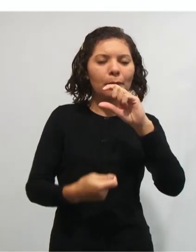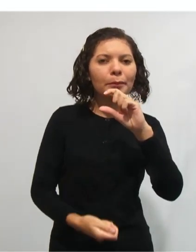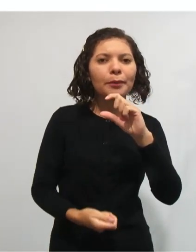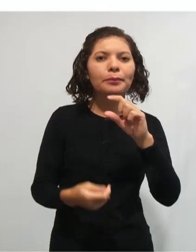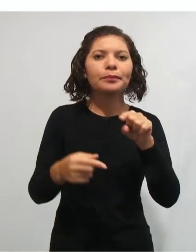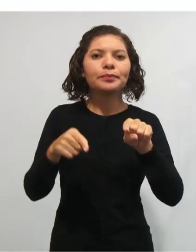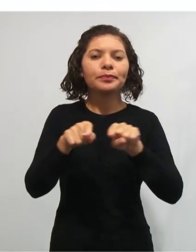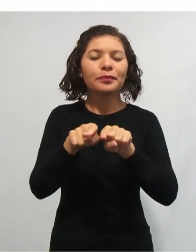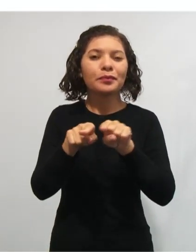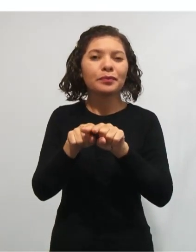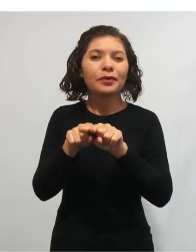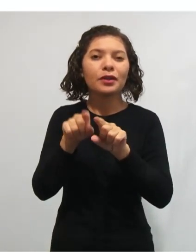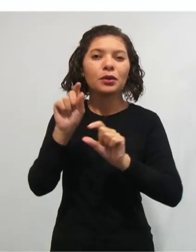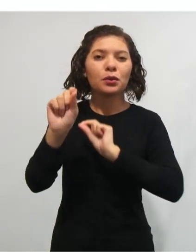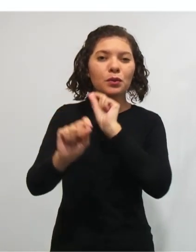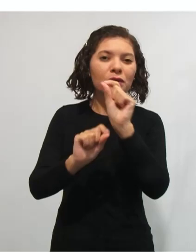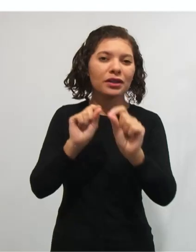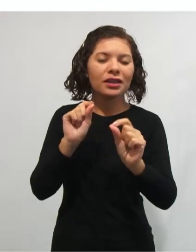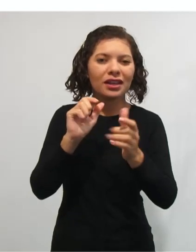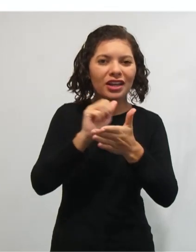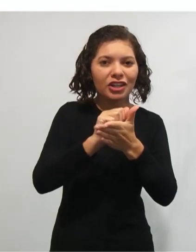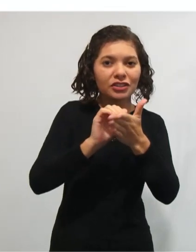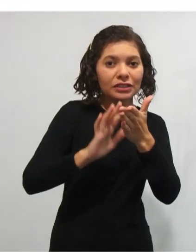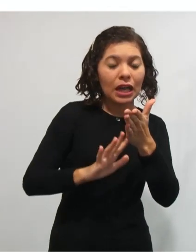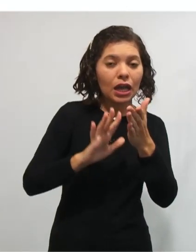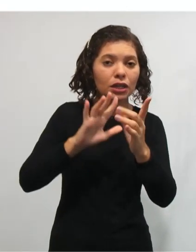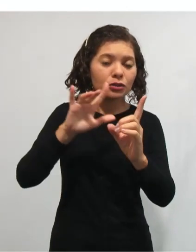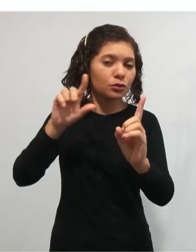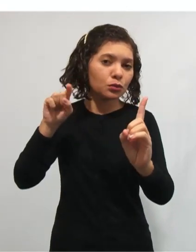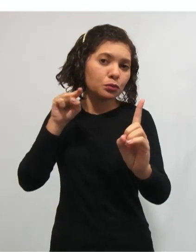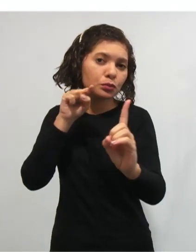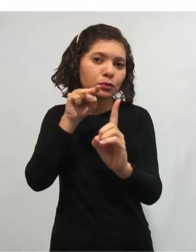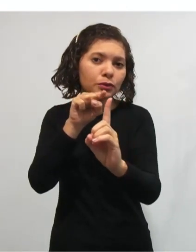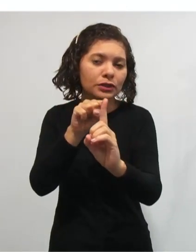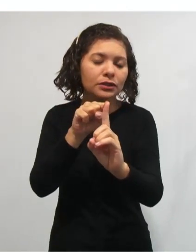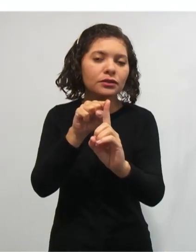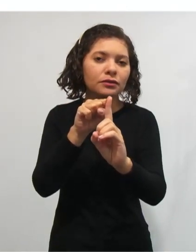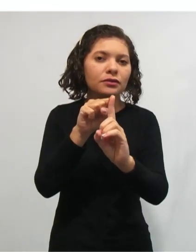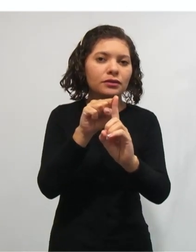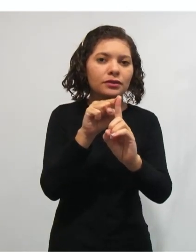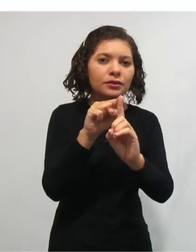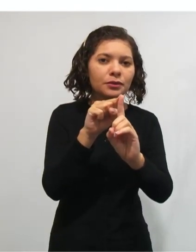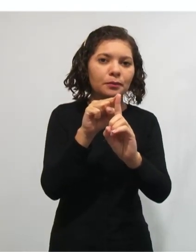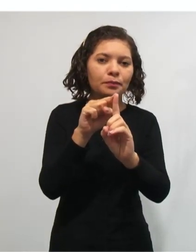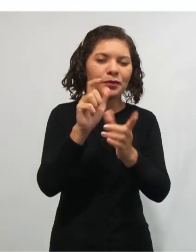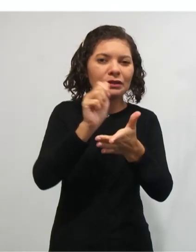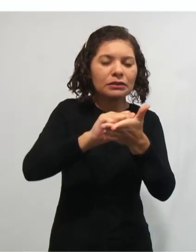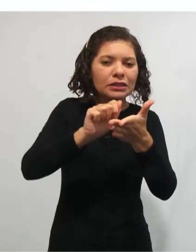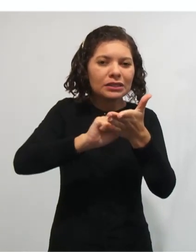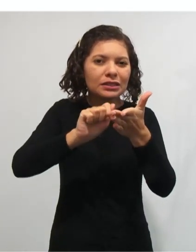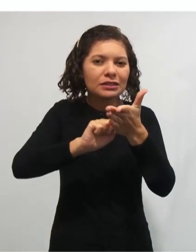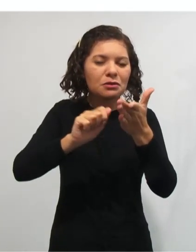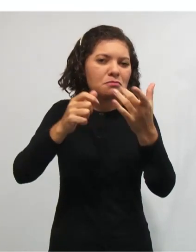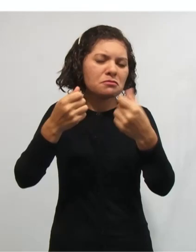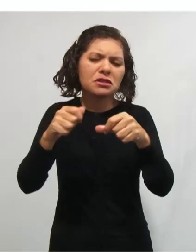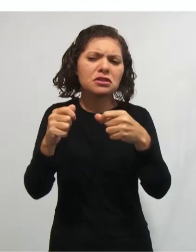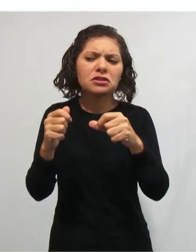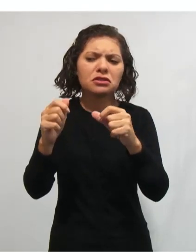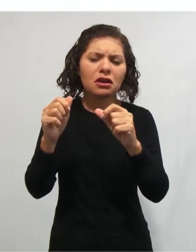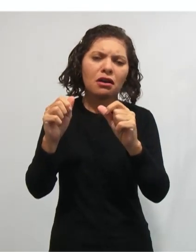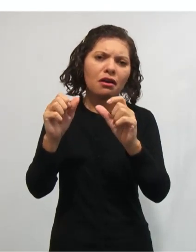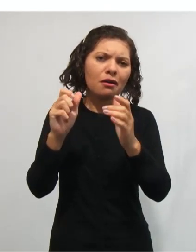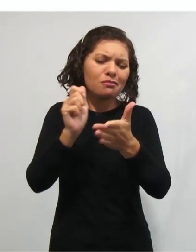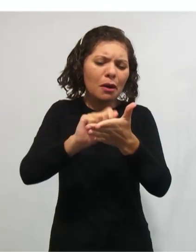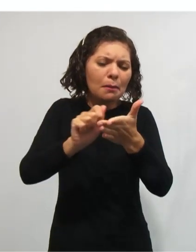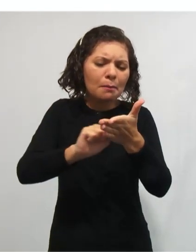atividades que são mais objetivas, cujo processo da escrita não demande dele tanto esforço e que